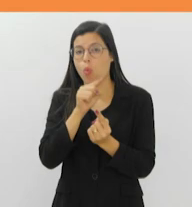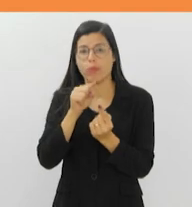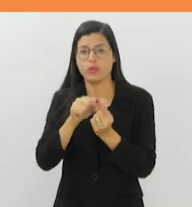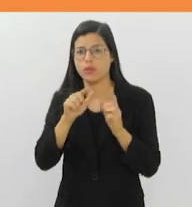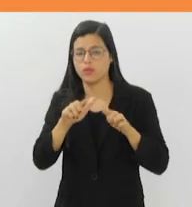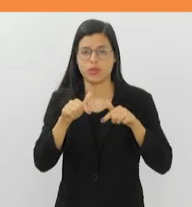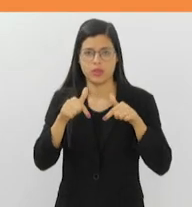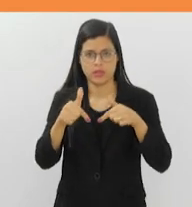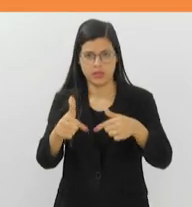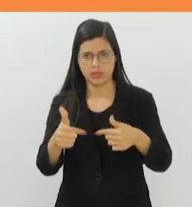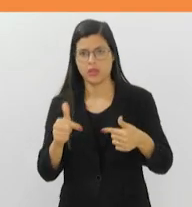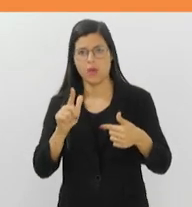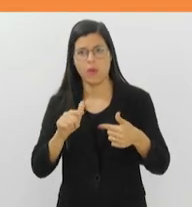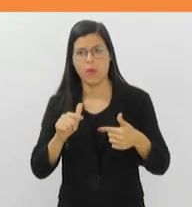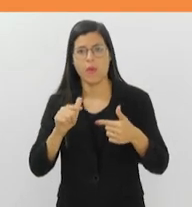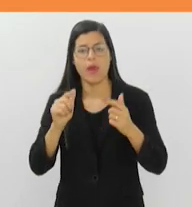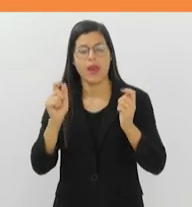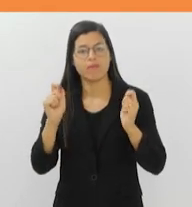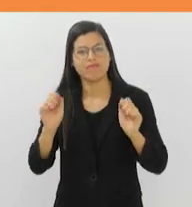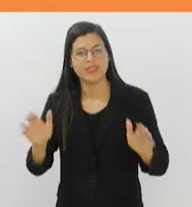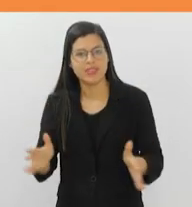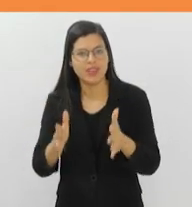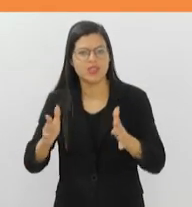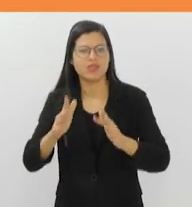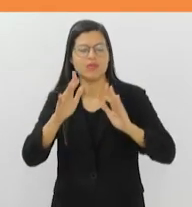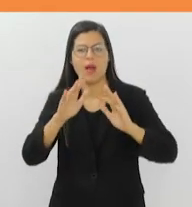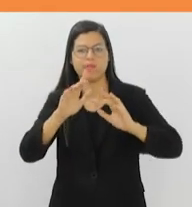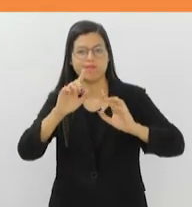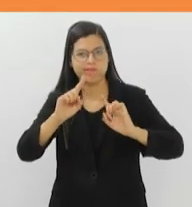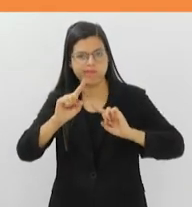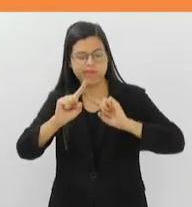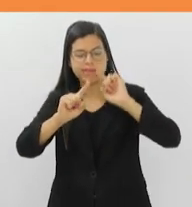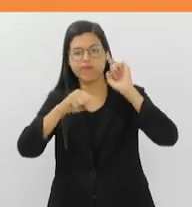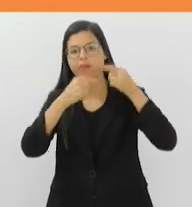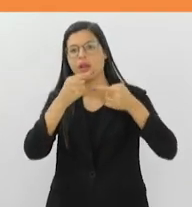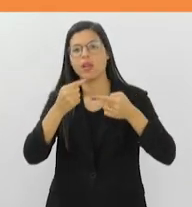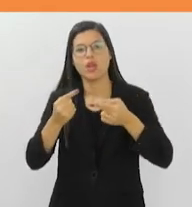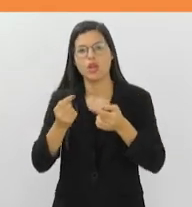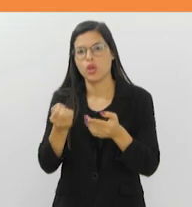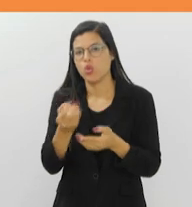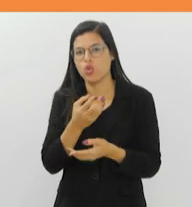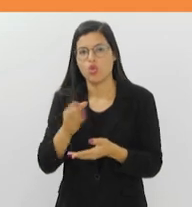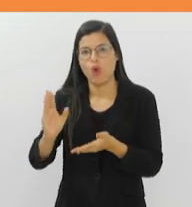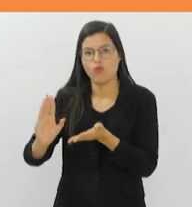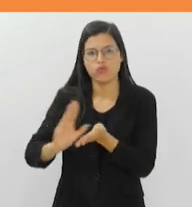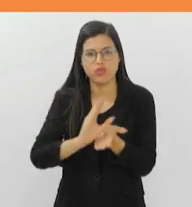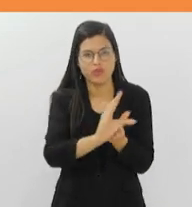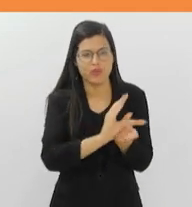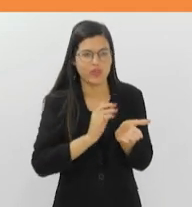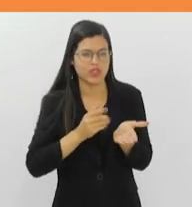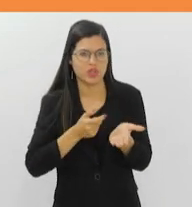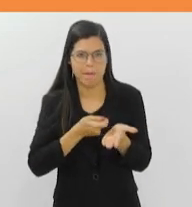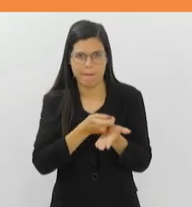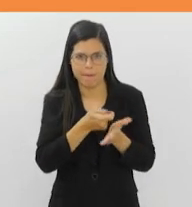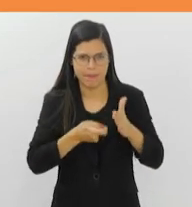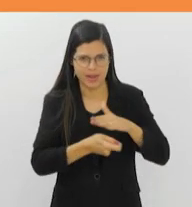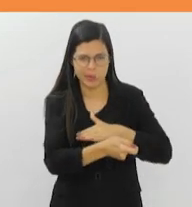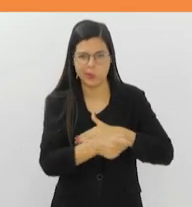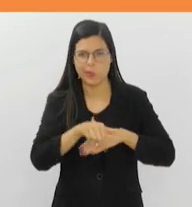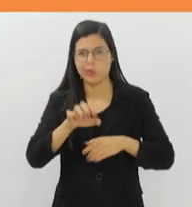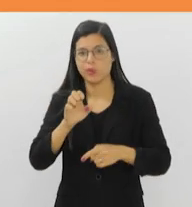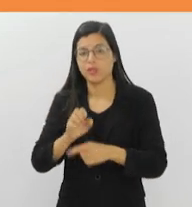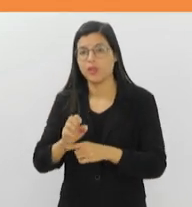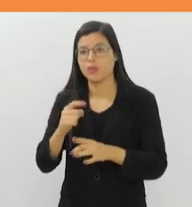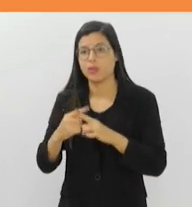iniciativa é potencializar o crescimento e a entrada de novos investimentos no Estado, já que os contabilistas trabalham nos setores ligados